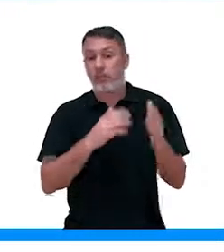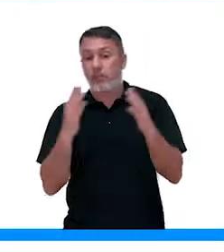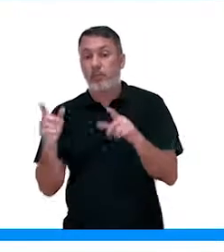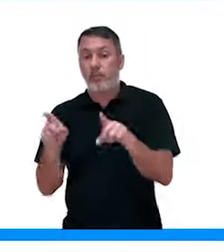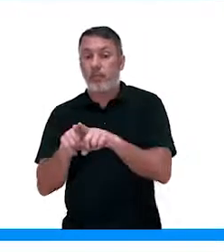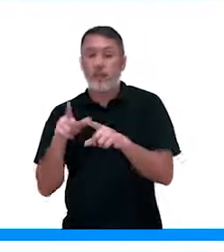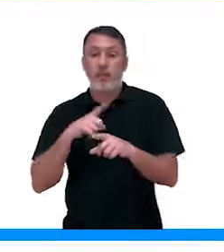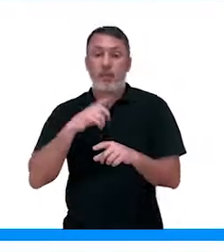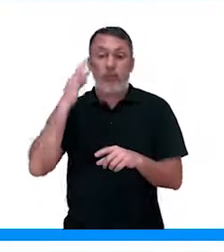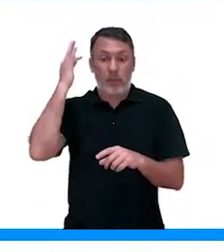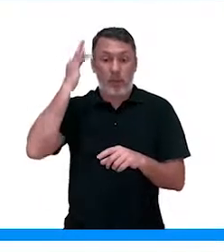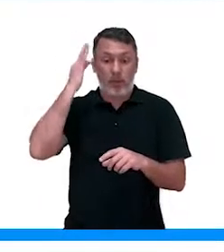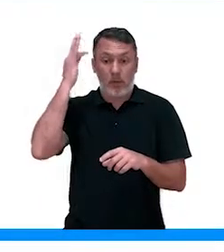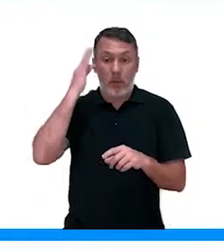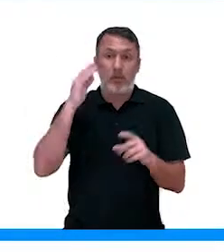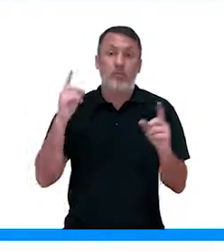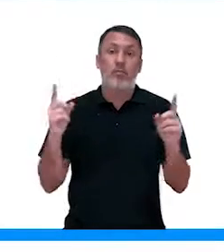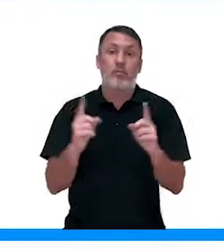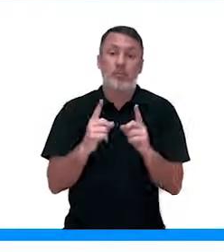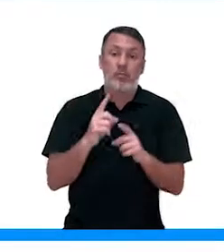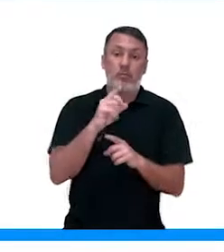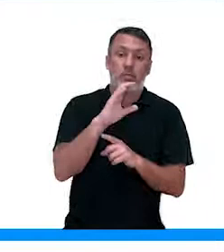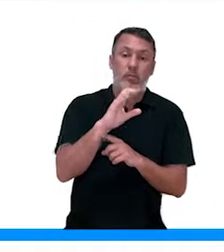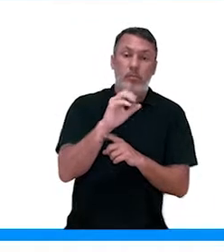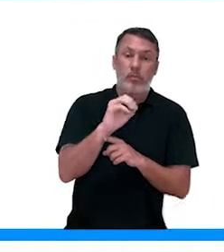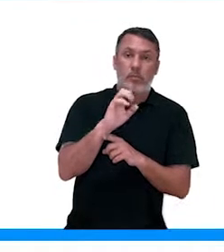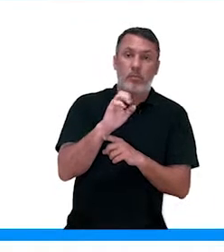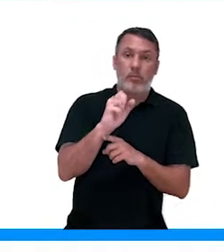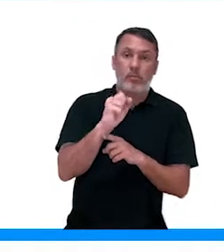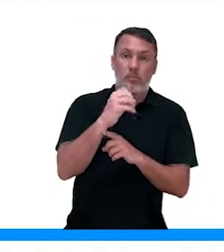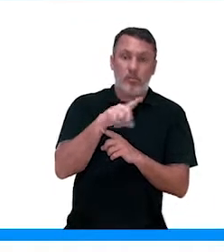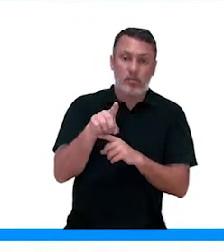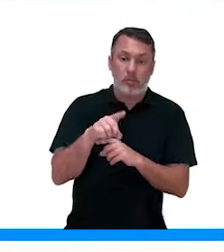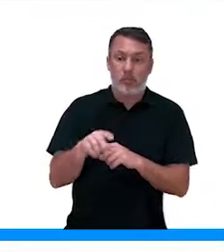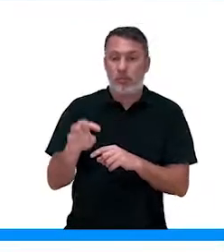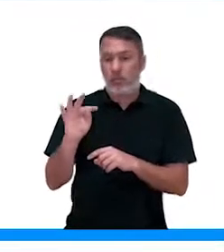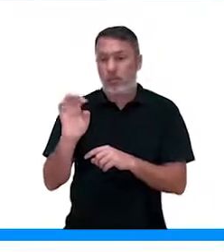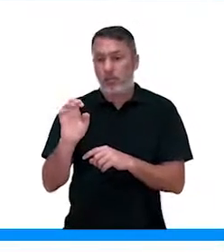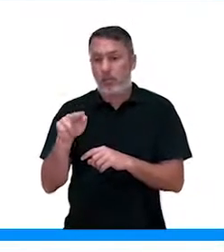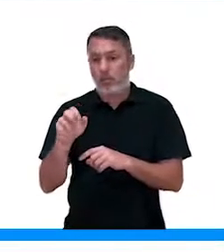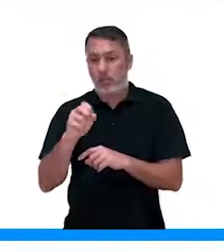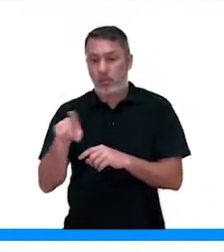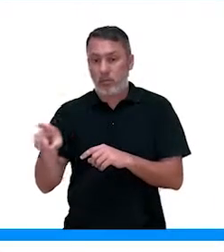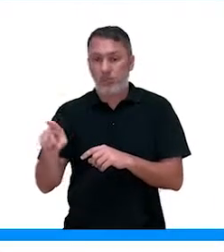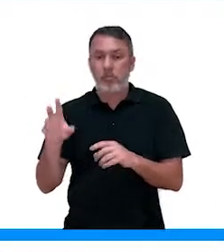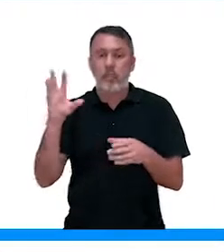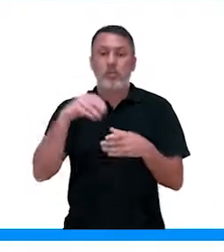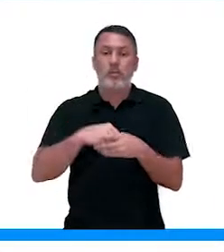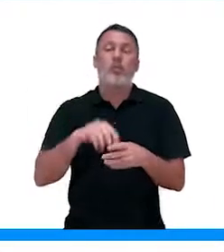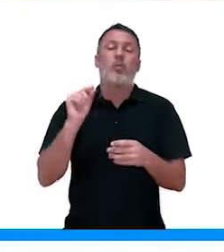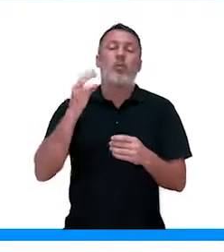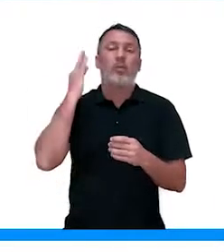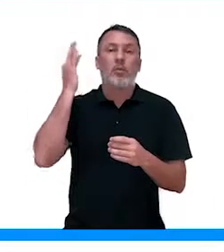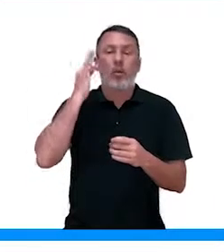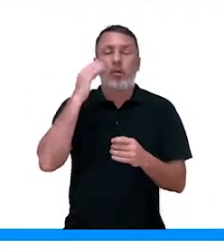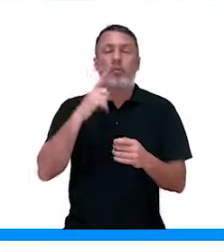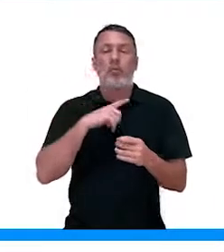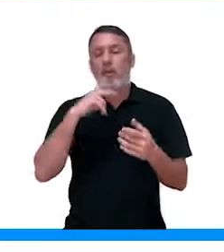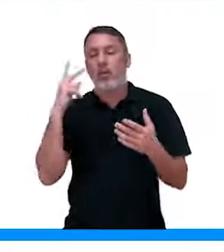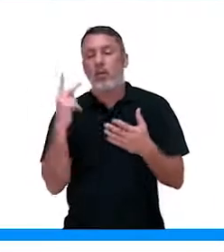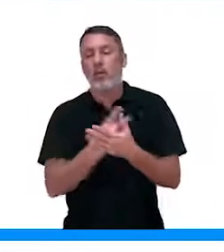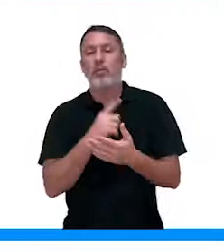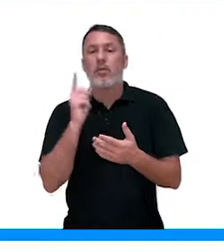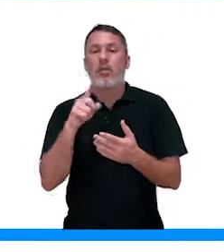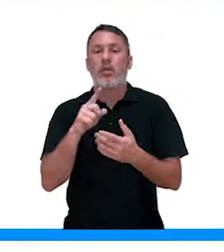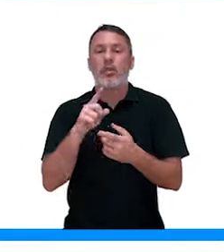E temos a teoria de coesão-tensão. A teoria da coesão-tensão, ela é conhecida como teoria de Dixon. Ela ocorre